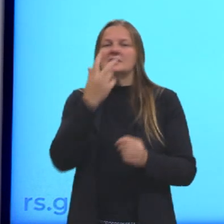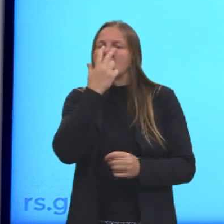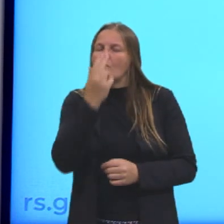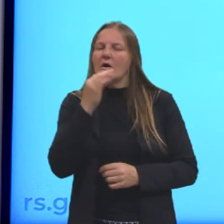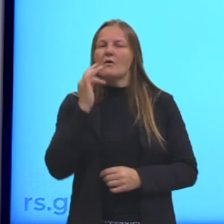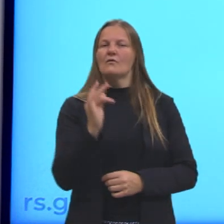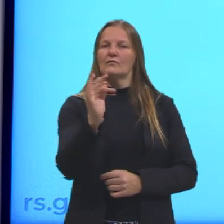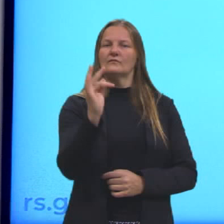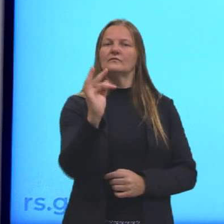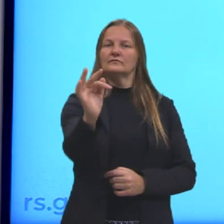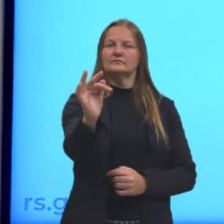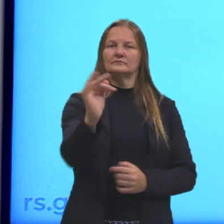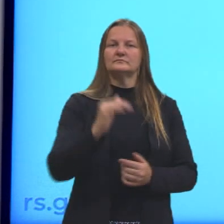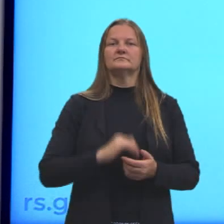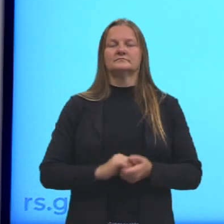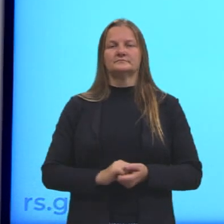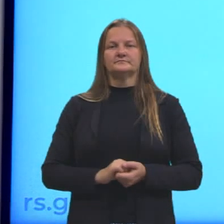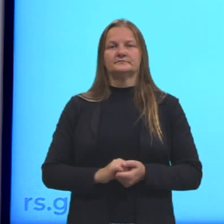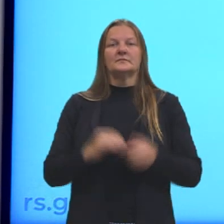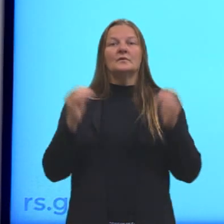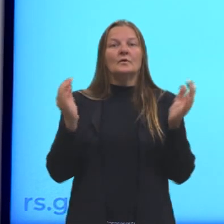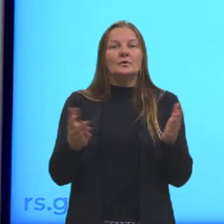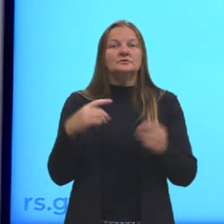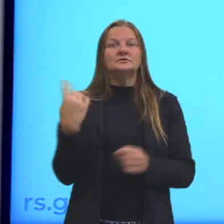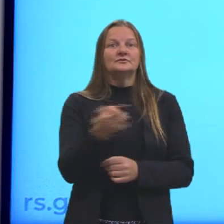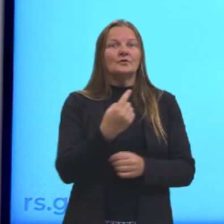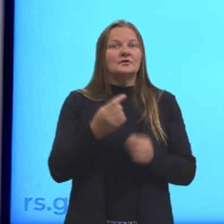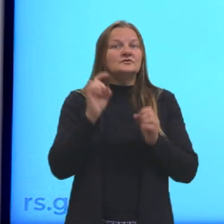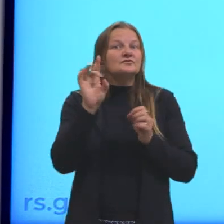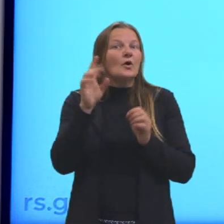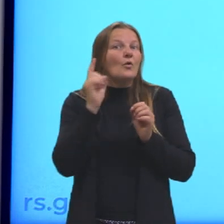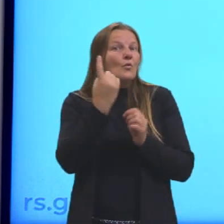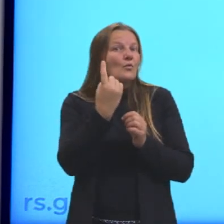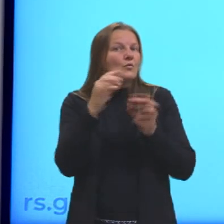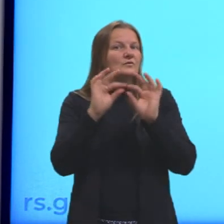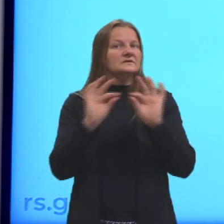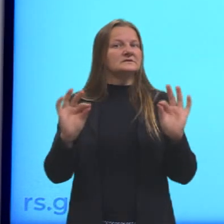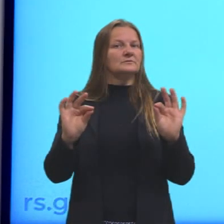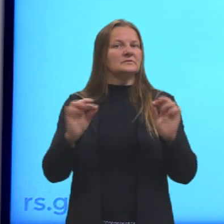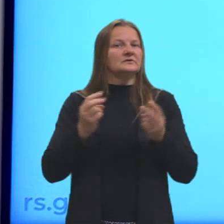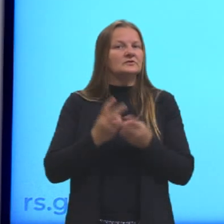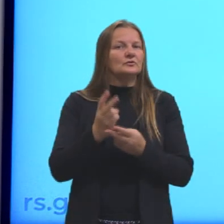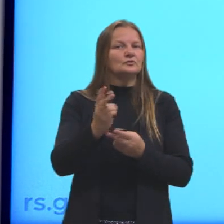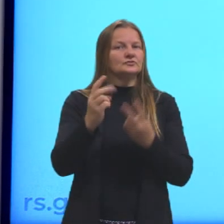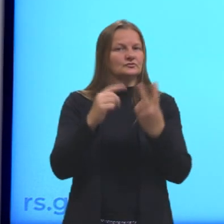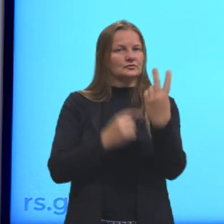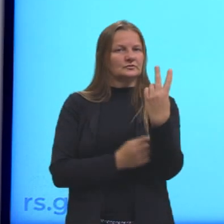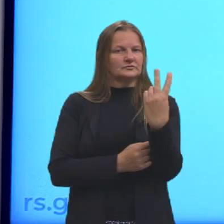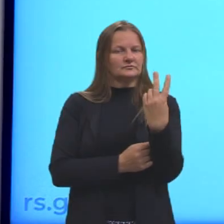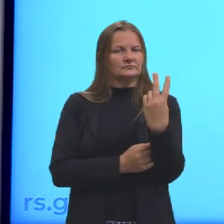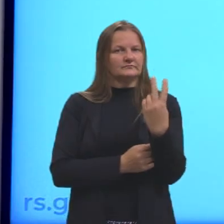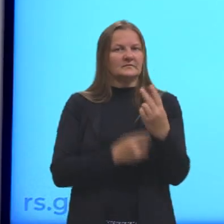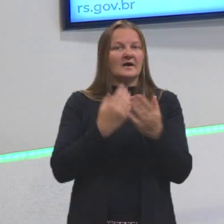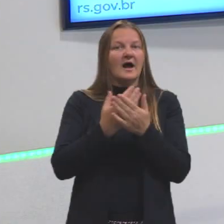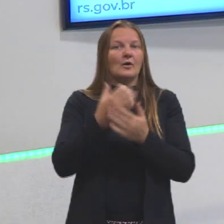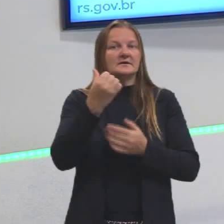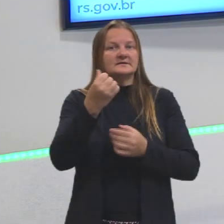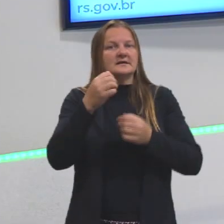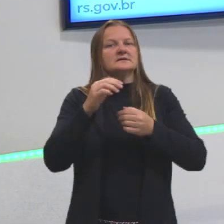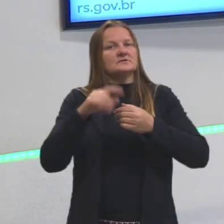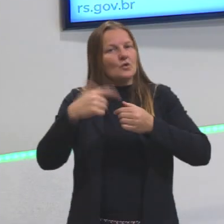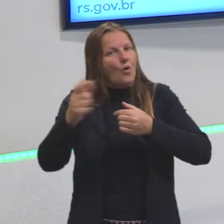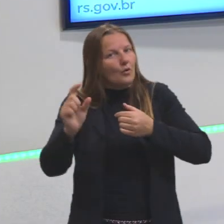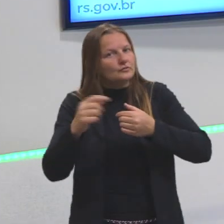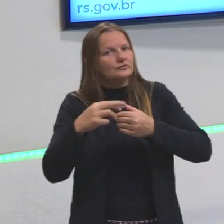coisa com o futuro. Hoje nós vamos nos deter apenas no simples e no contínuo. Na aula seis nós falaremos